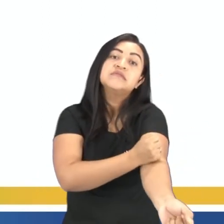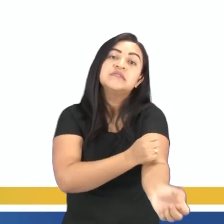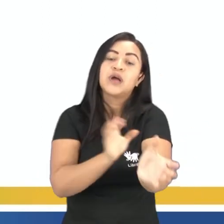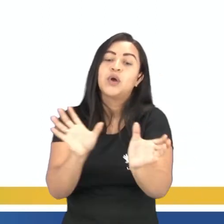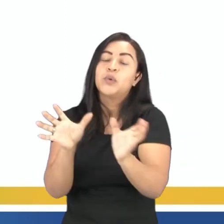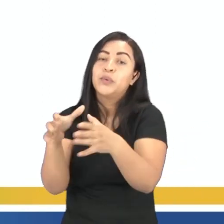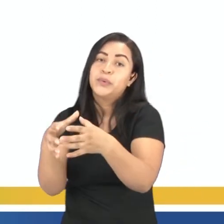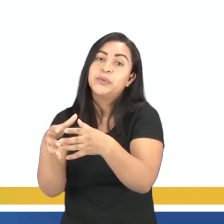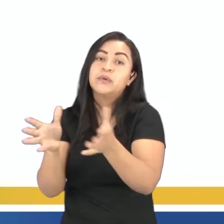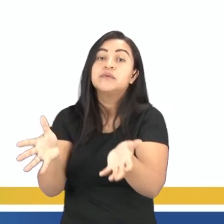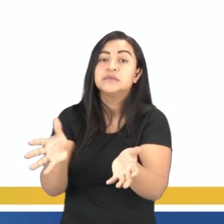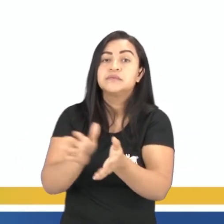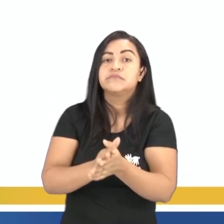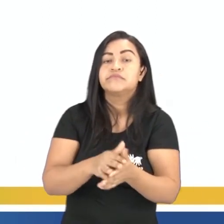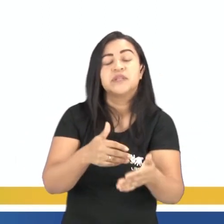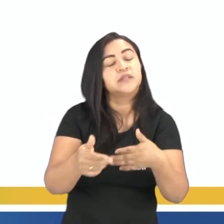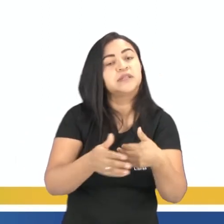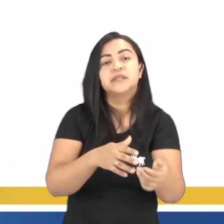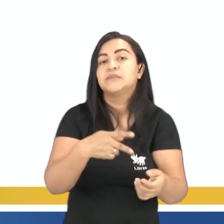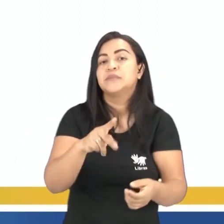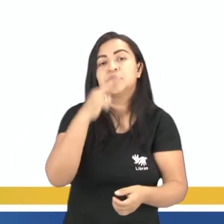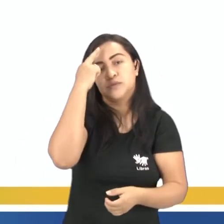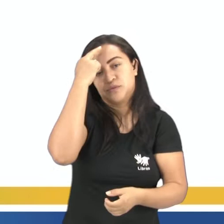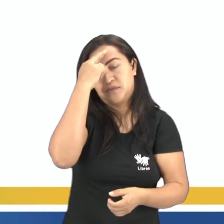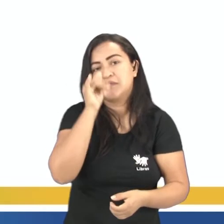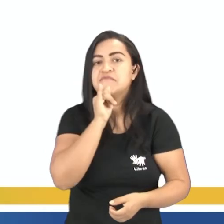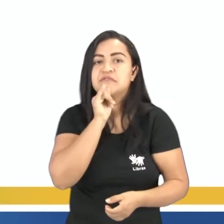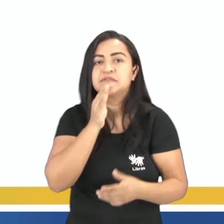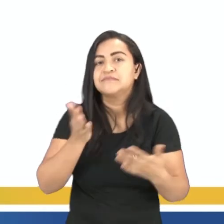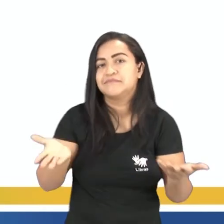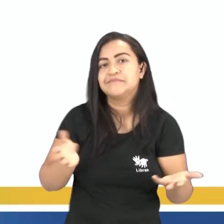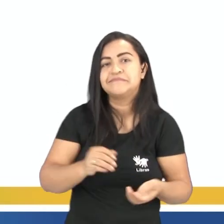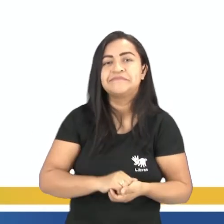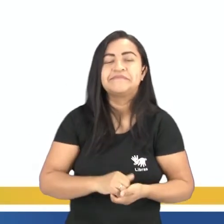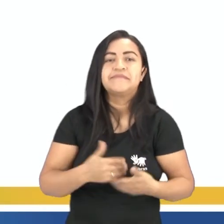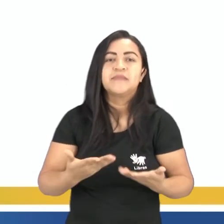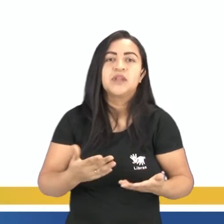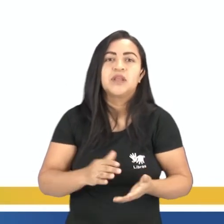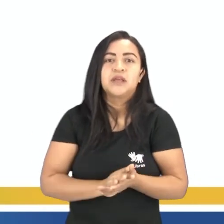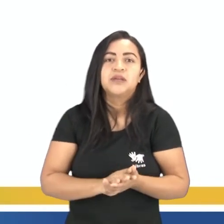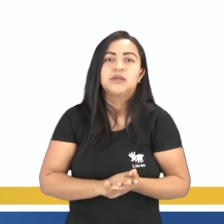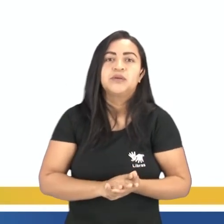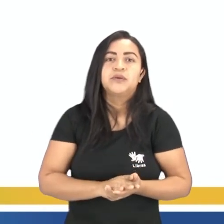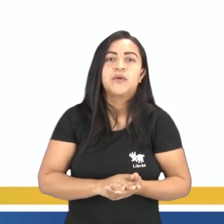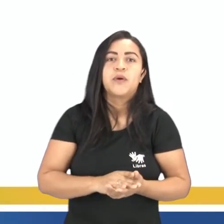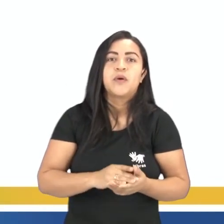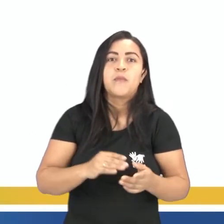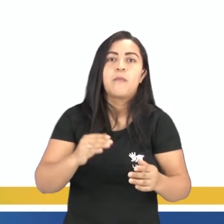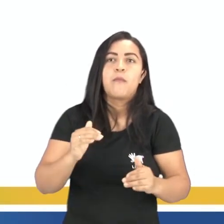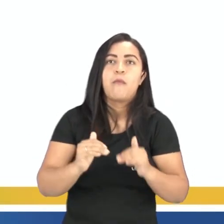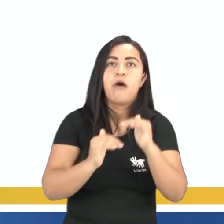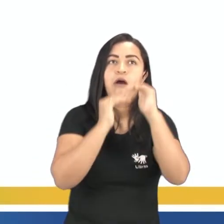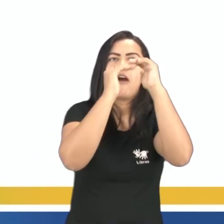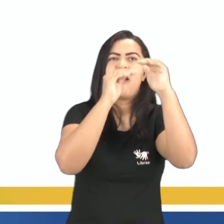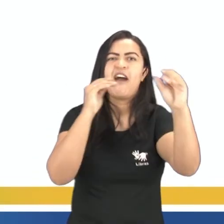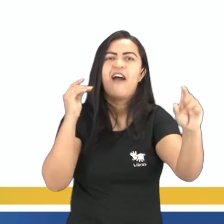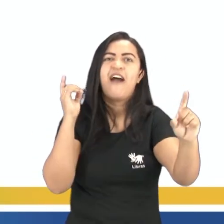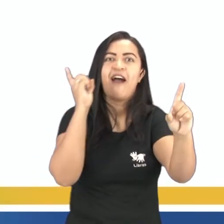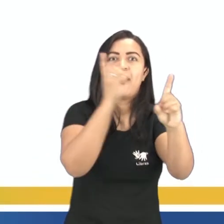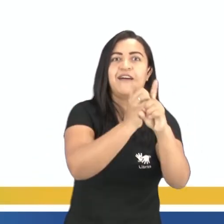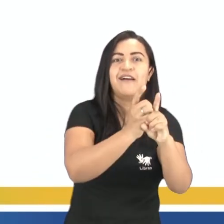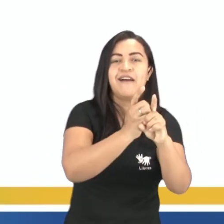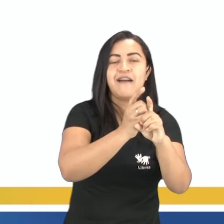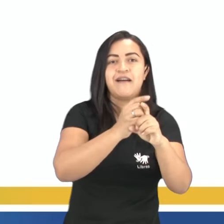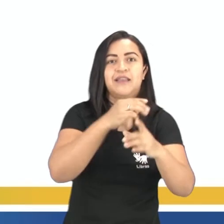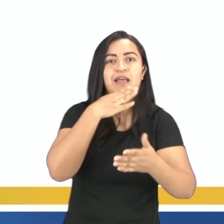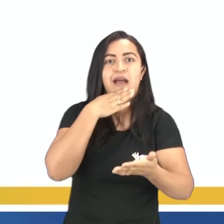anônimos. Aí vai definir a sua história, tá? É só um exemplo que eu estou dando aqui. O clímax da sua história chega no ponto crucial. É